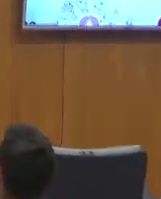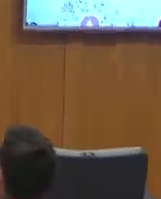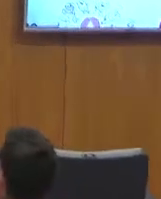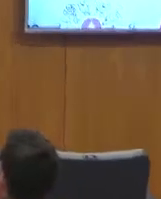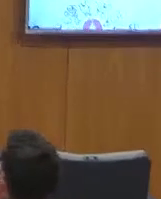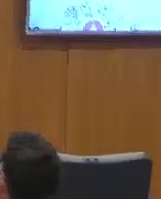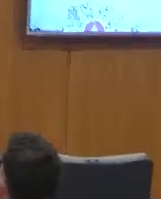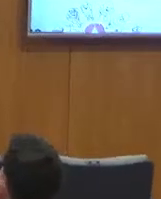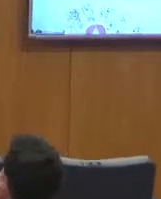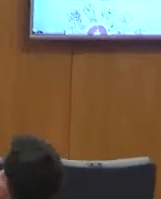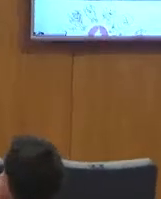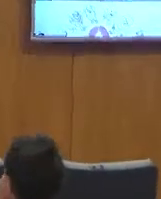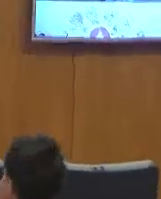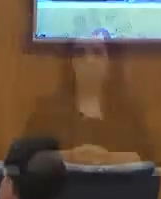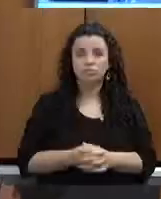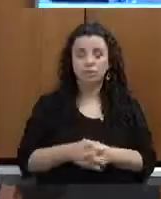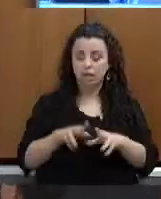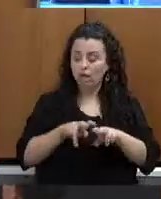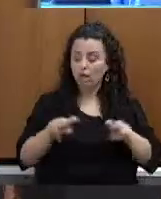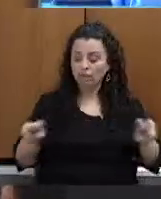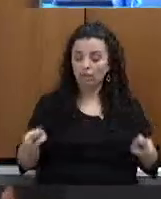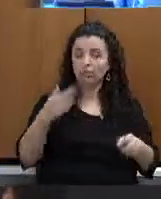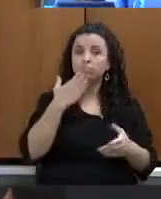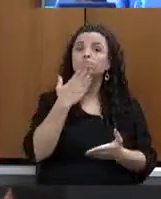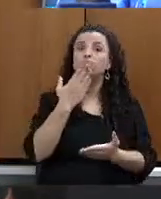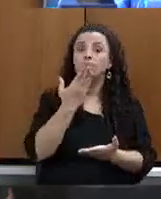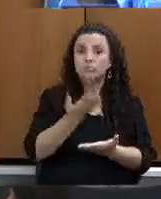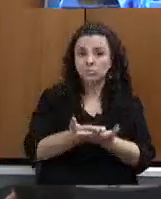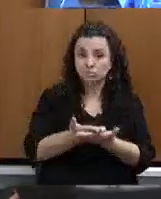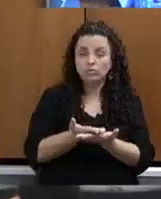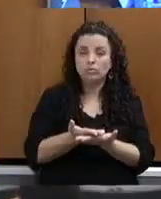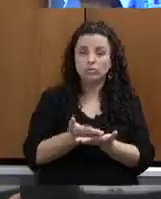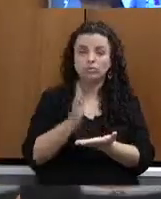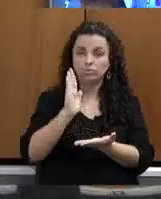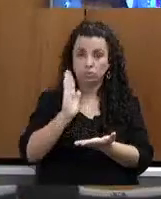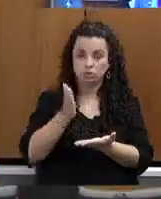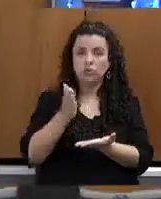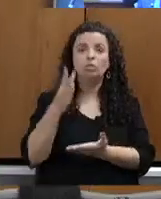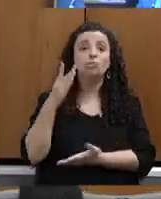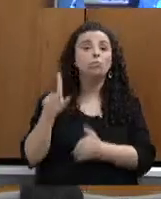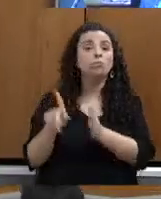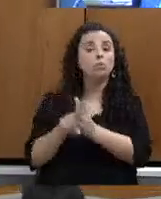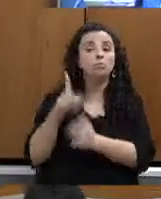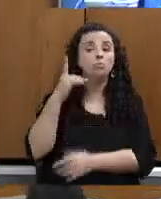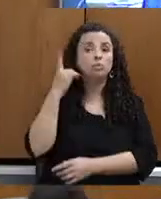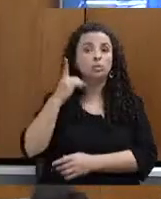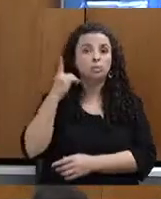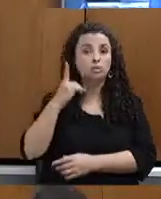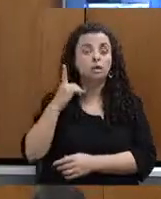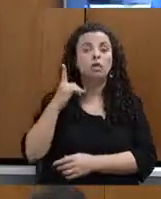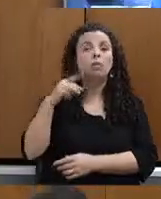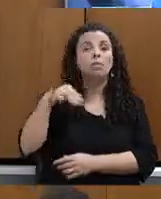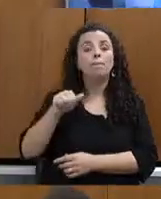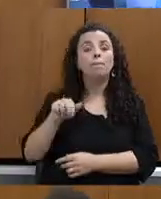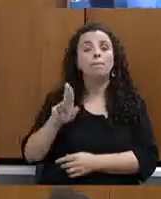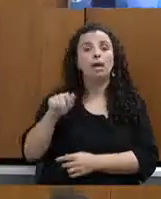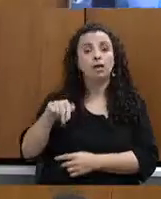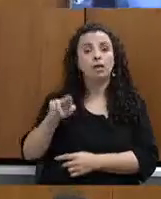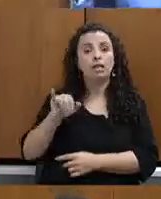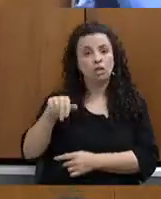Sobre a mesa, requerimentos do deputado Marquinho Lemos, minha autoria,